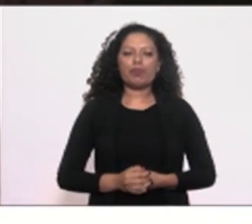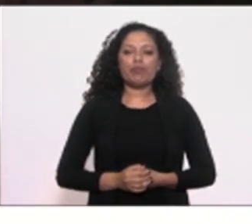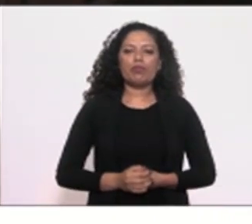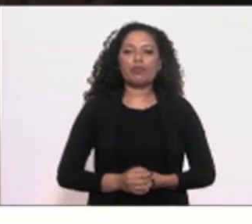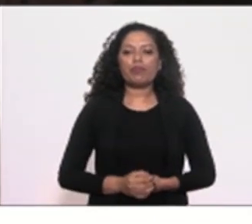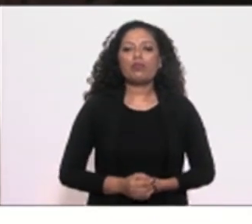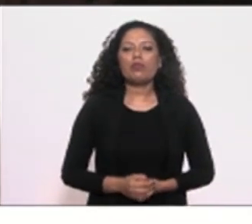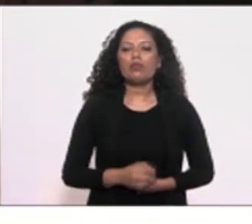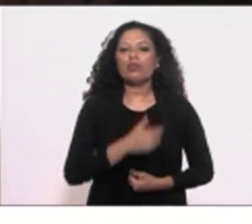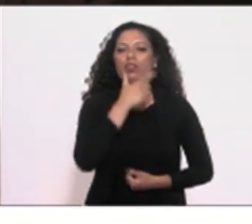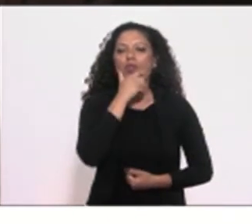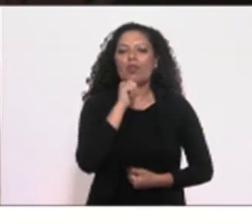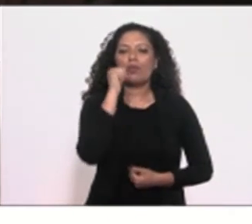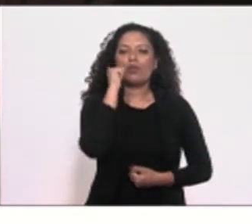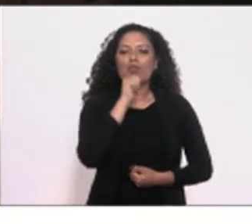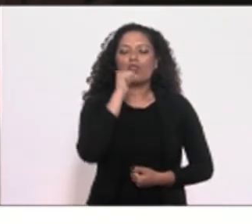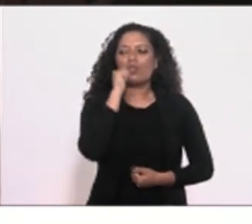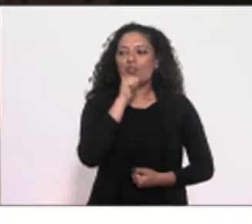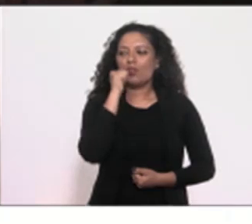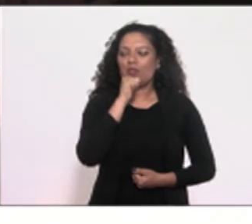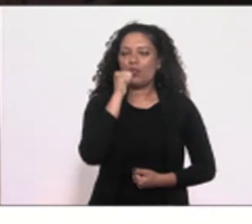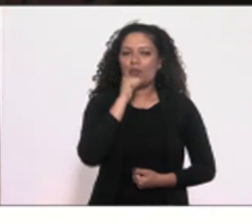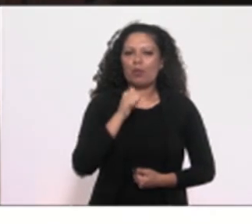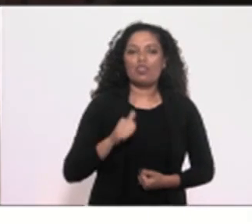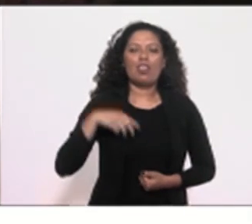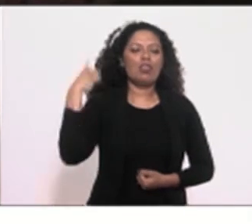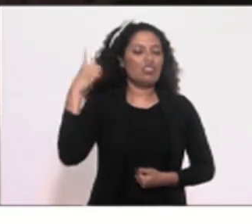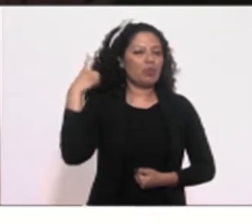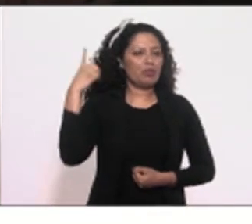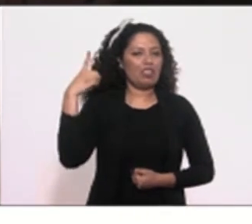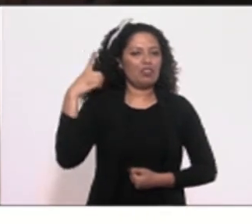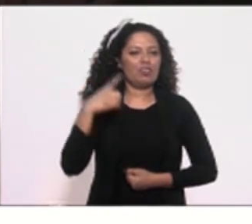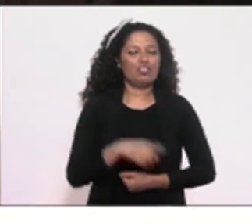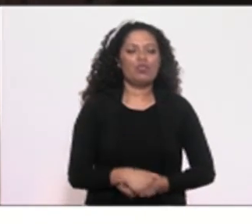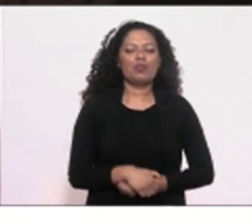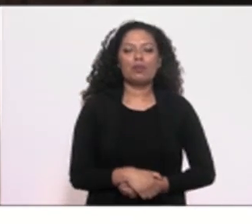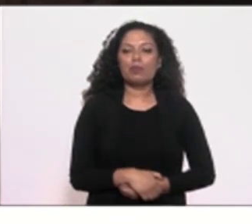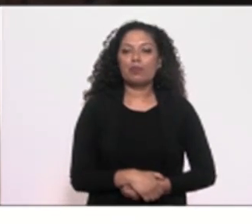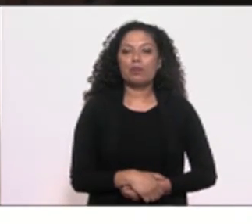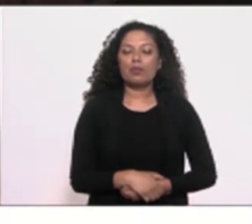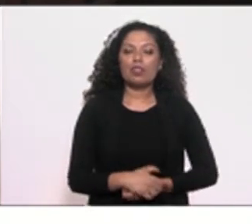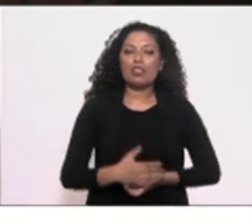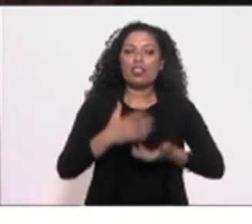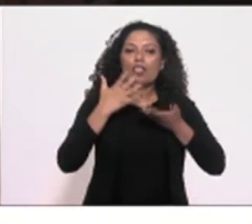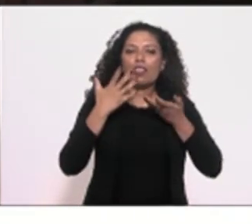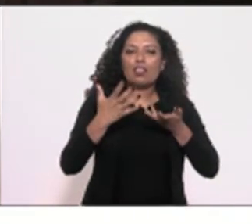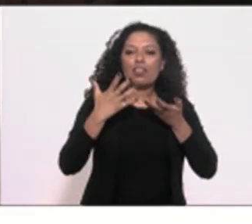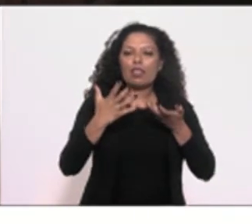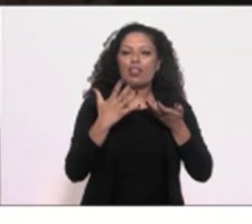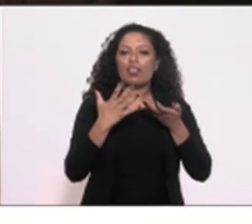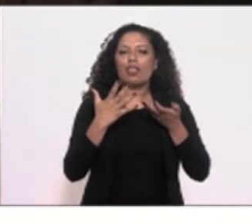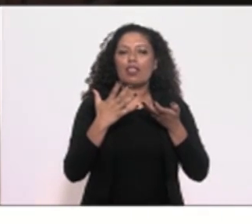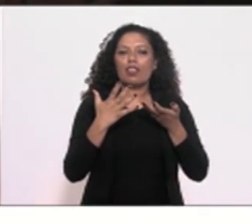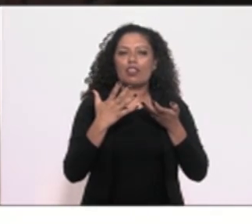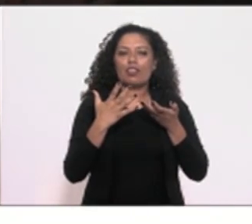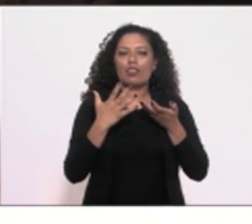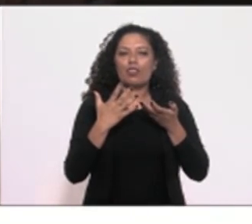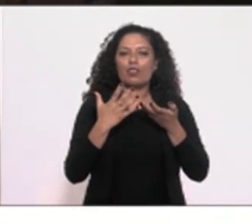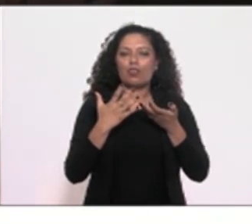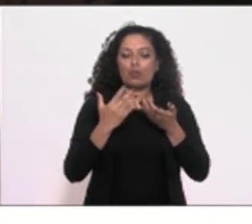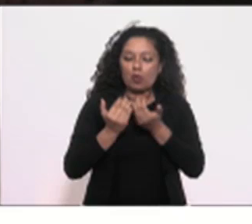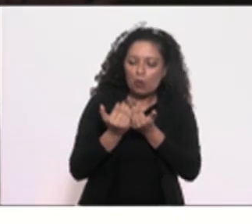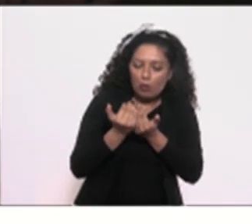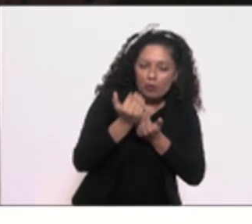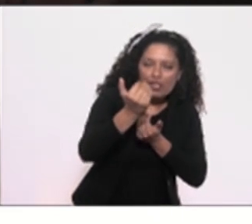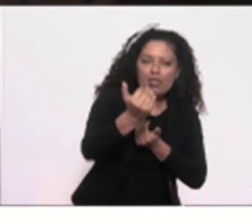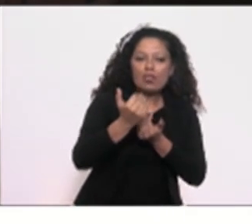Senhoras e senhores deputados, queria fazer, no início da tarde